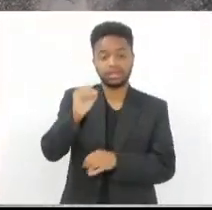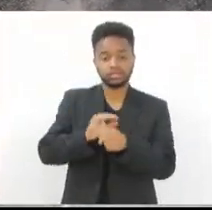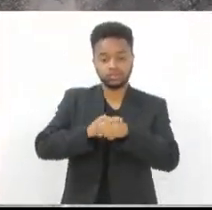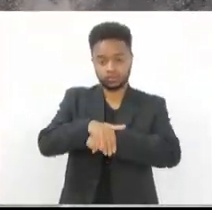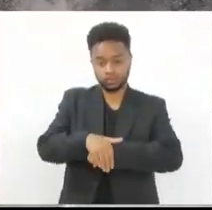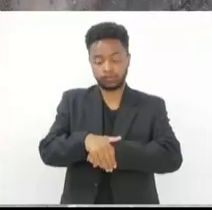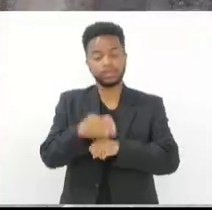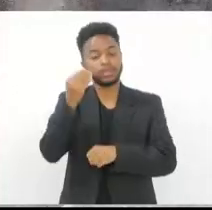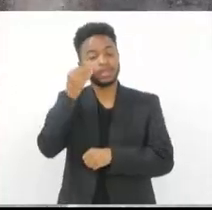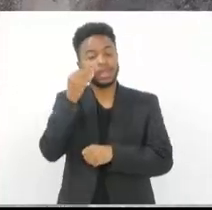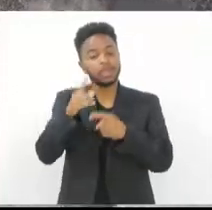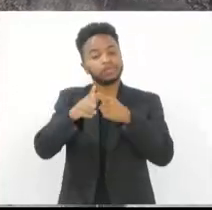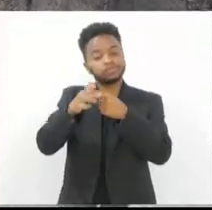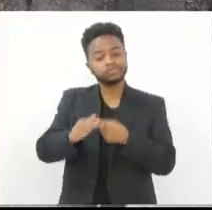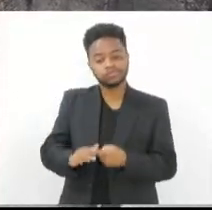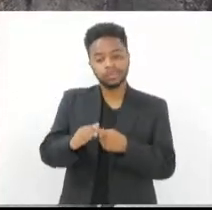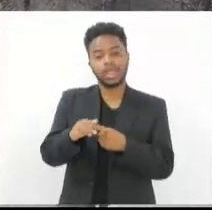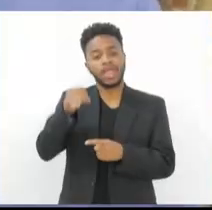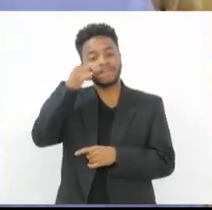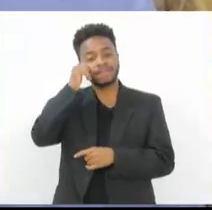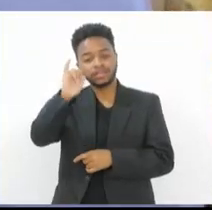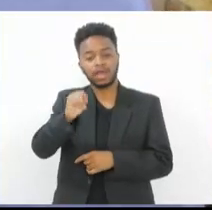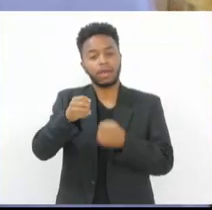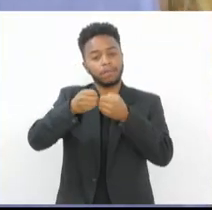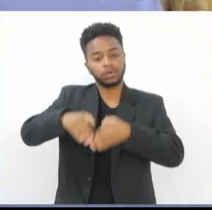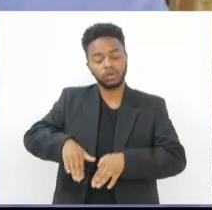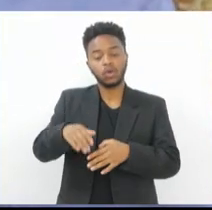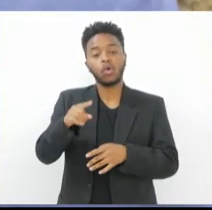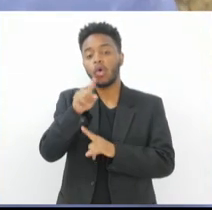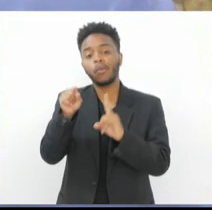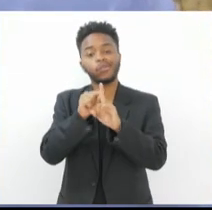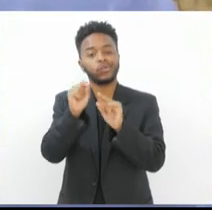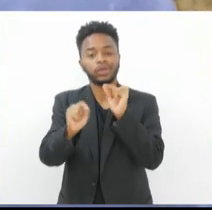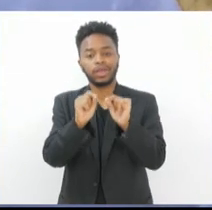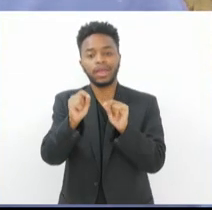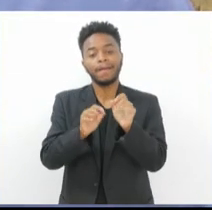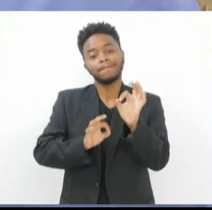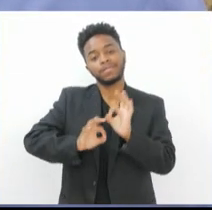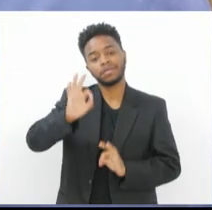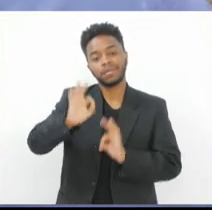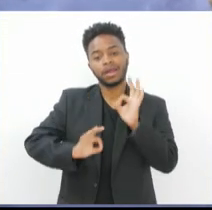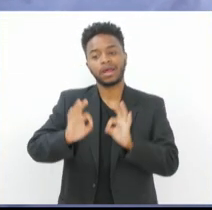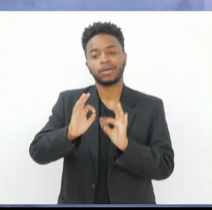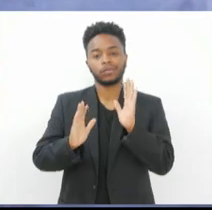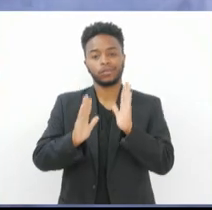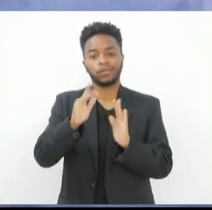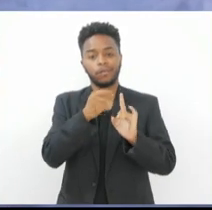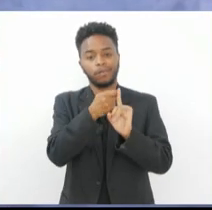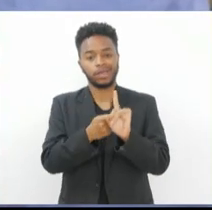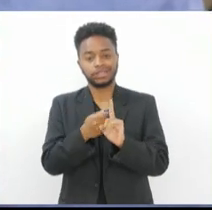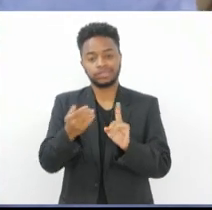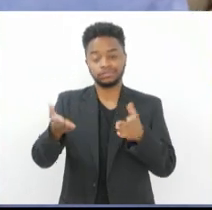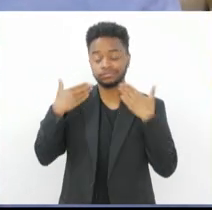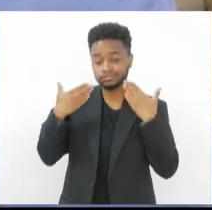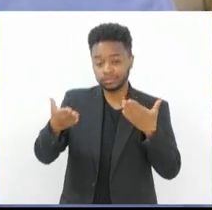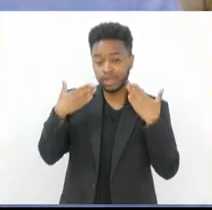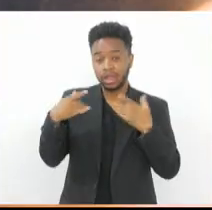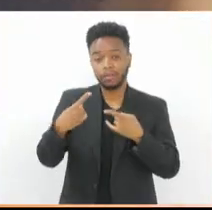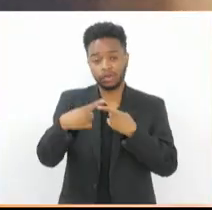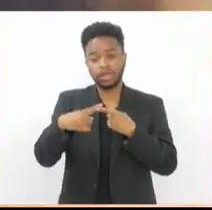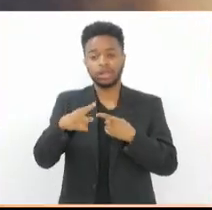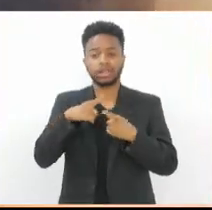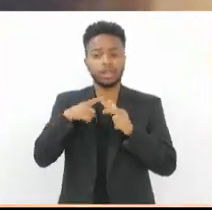O objetivo é preparar as estruturas para os meses mais quentes do ano, quando o consumo de água aumenta e o sistema opera em sua capacidade